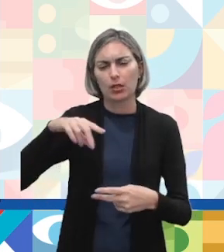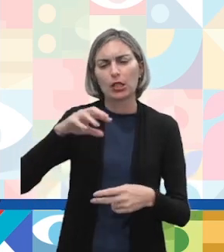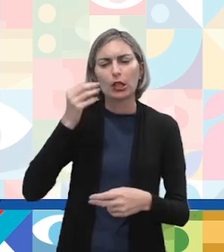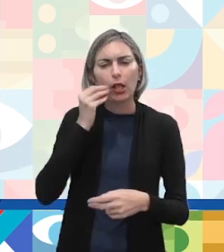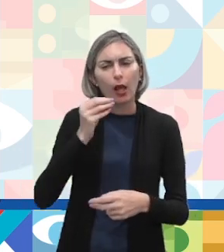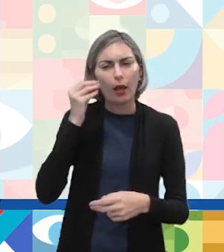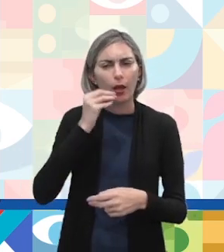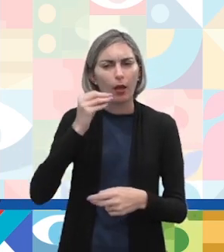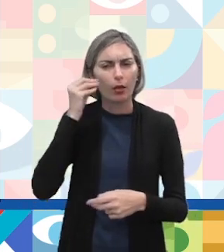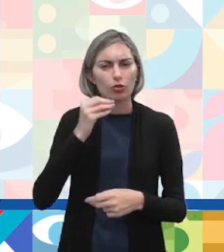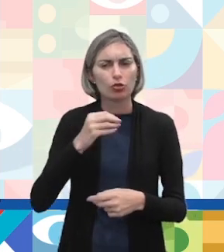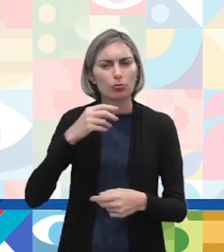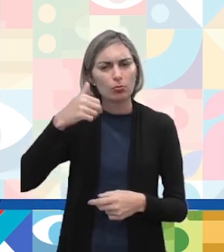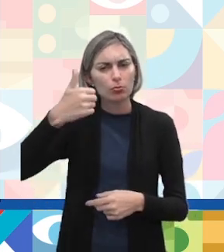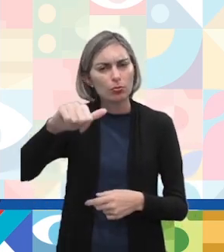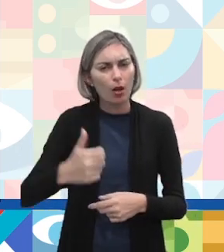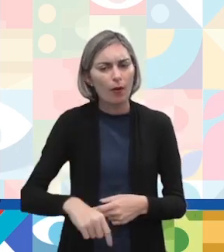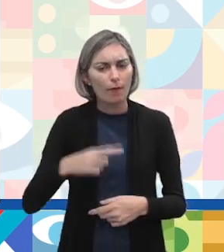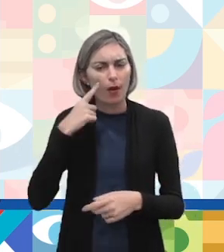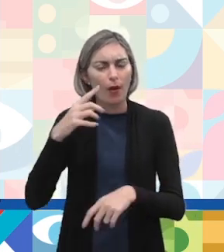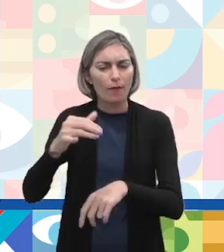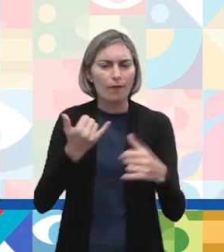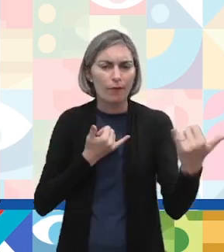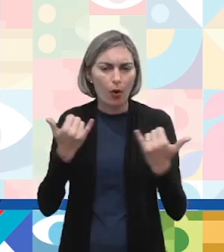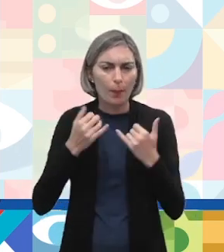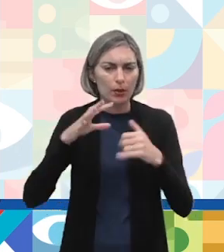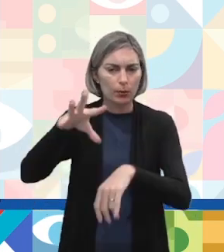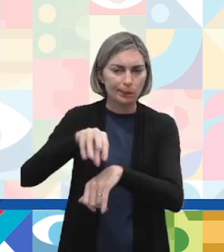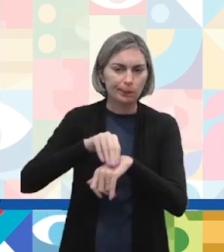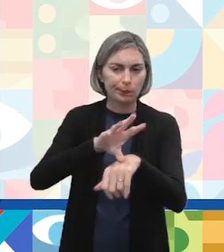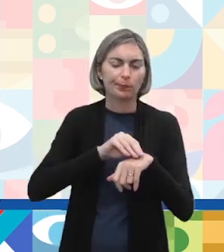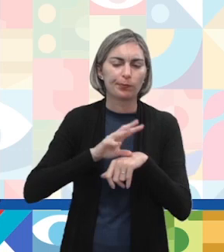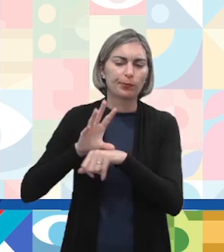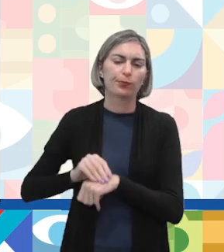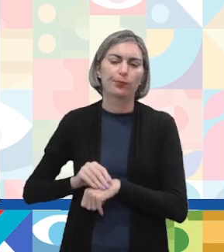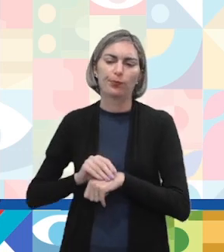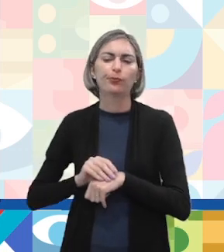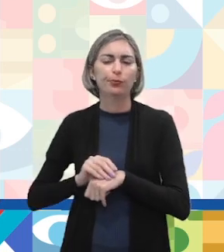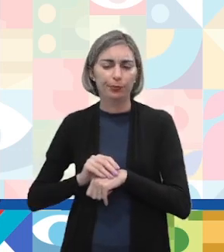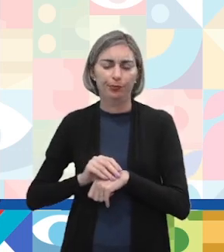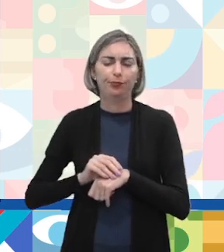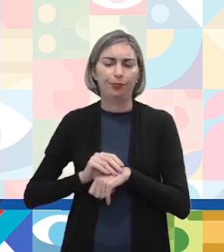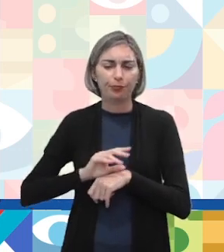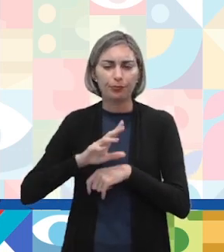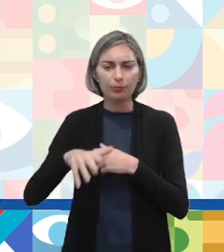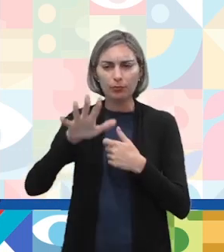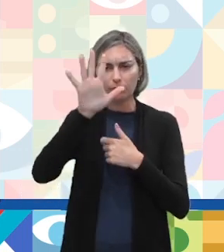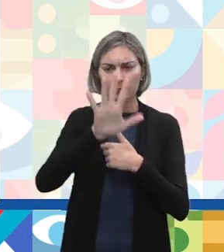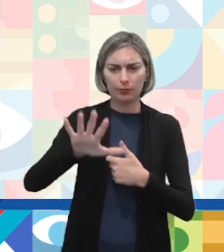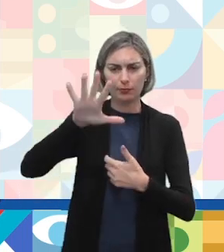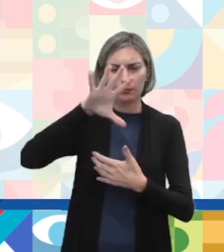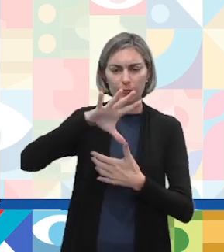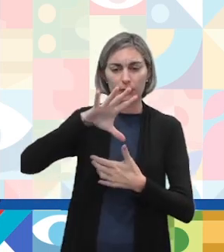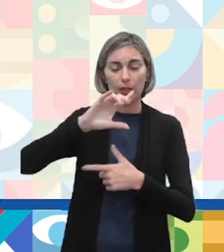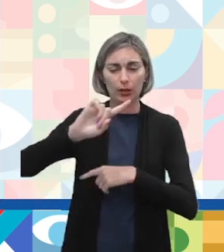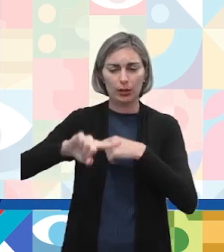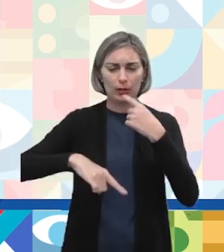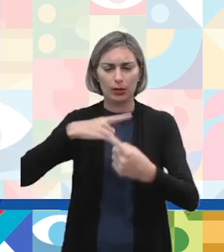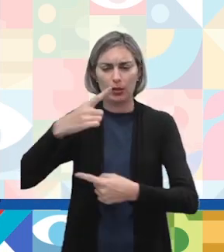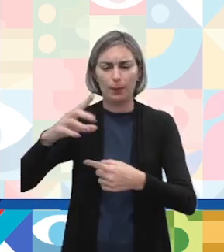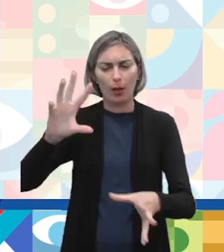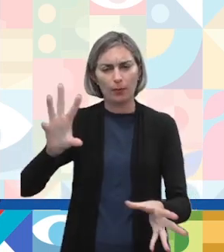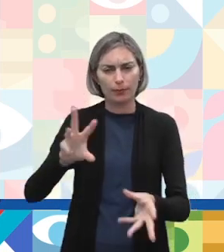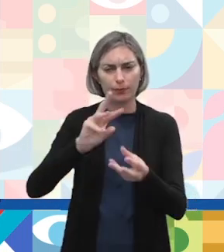testes com essas informações coletadas no brainstorming, nos mapas mentais. E depois, a